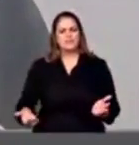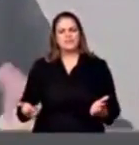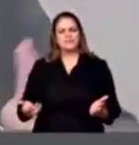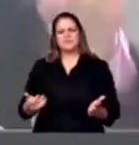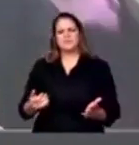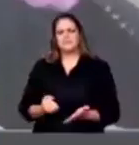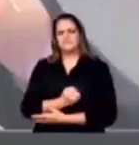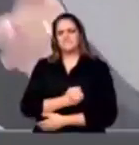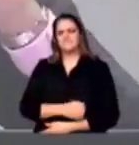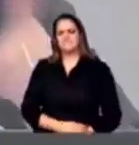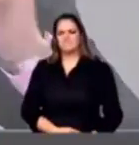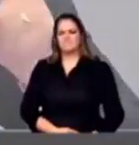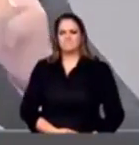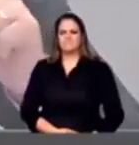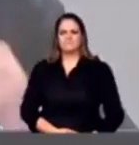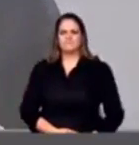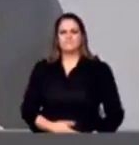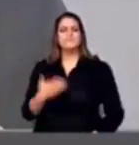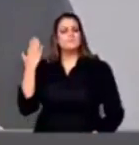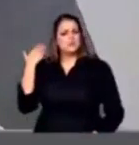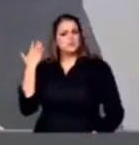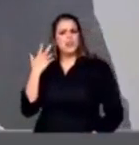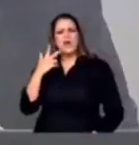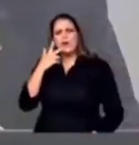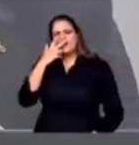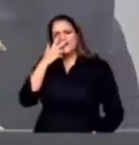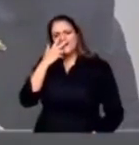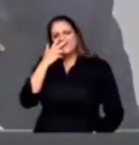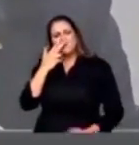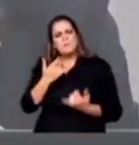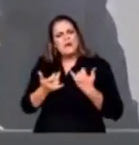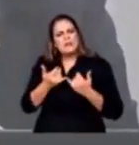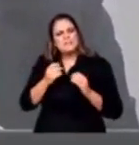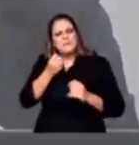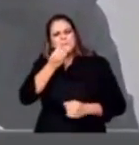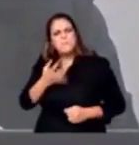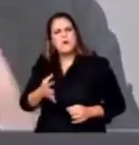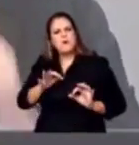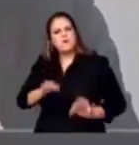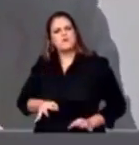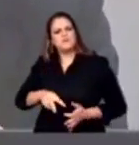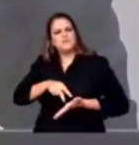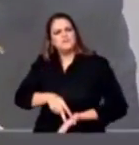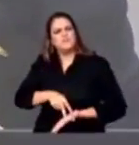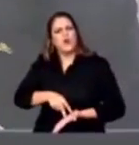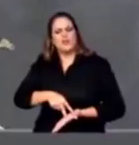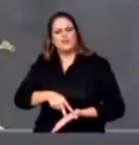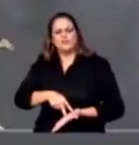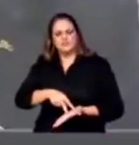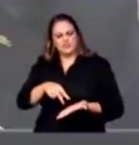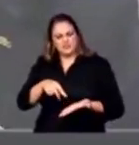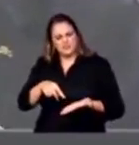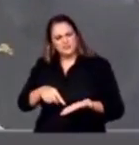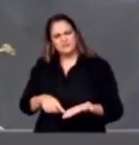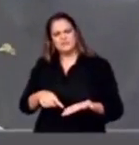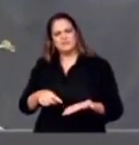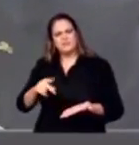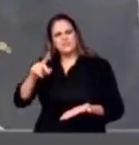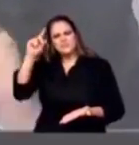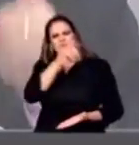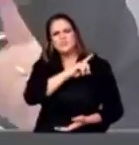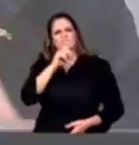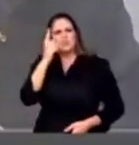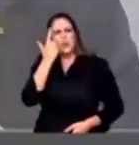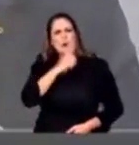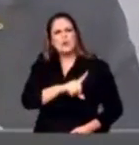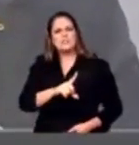de uma ponte sólida para o desenvolvimento, construída a duras penas pelo povo brasileiro, uma